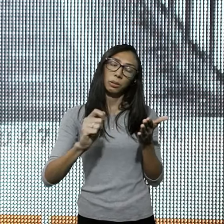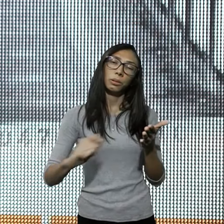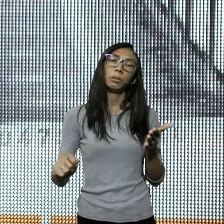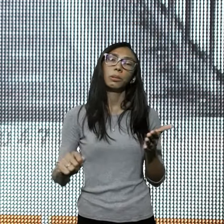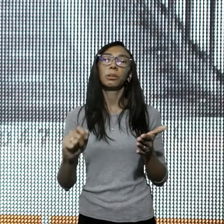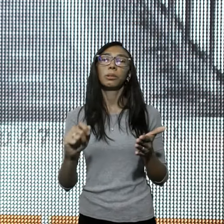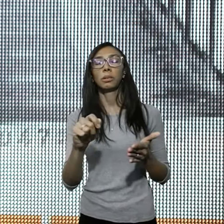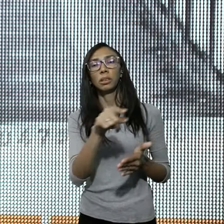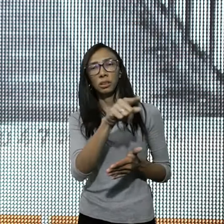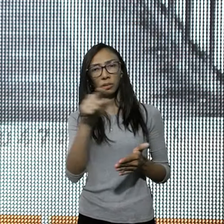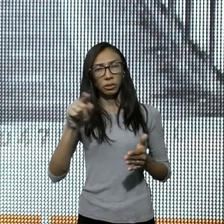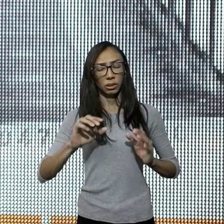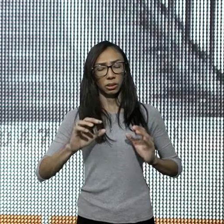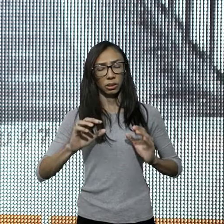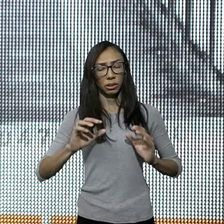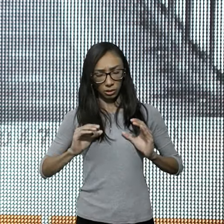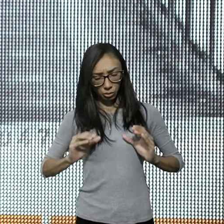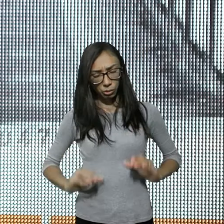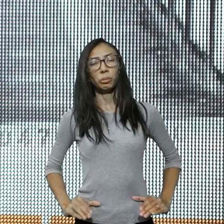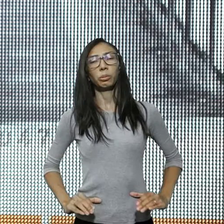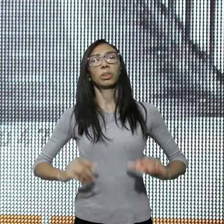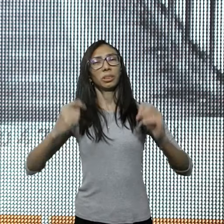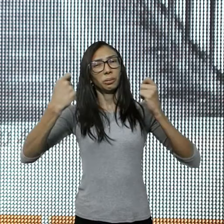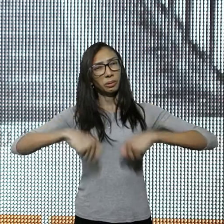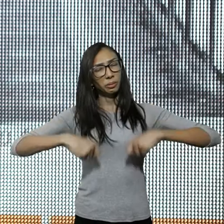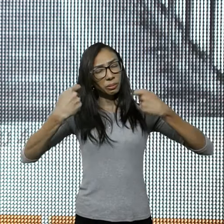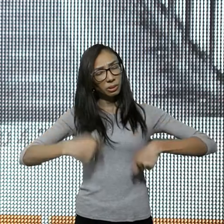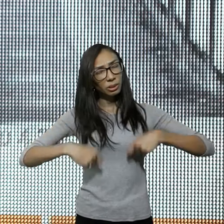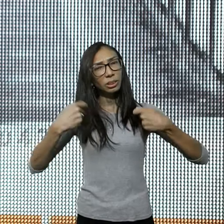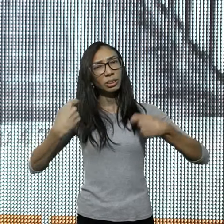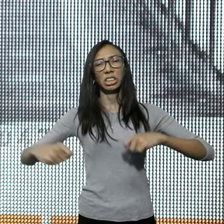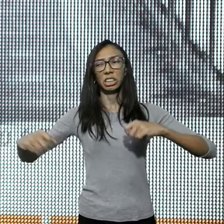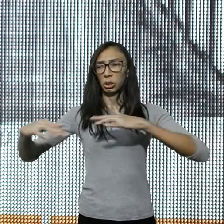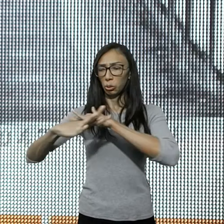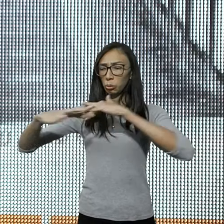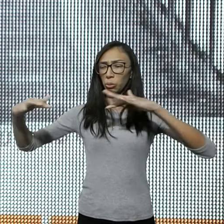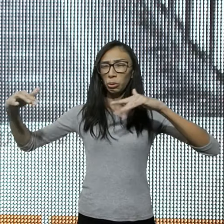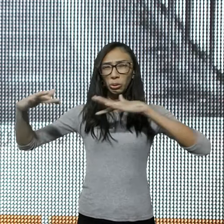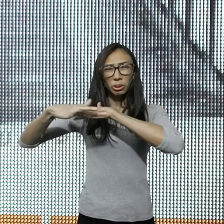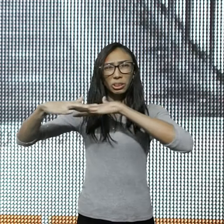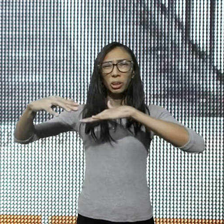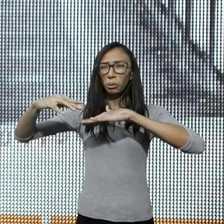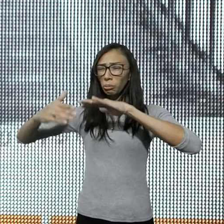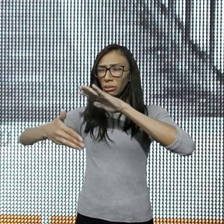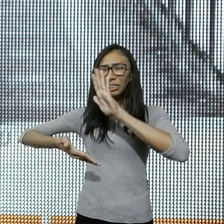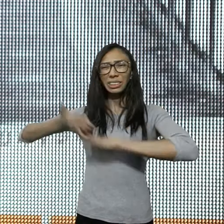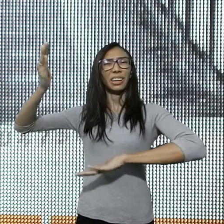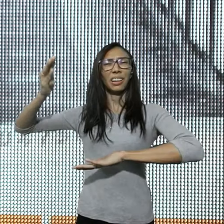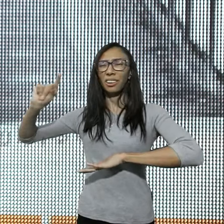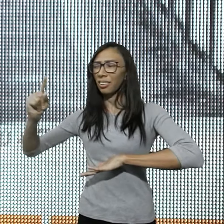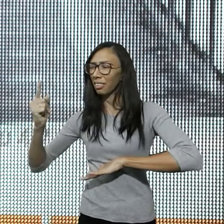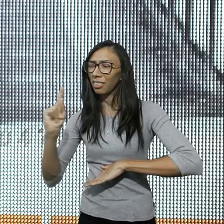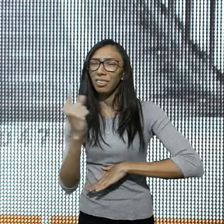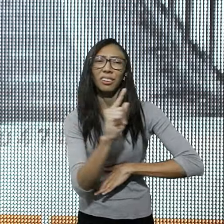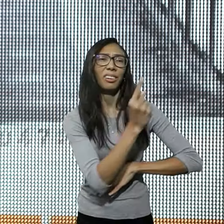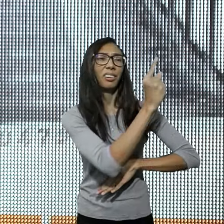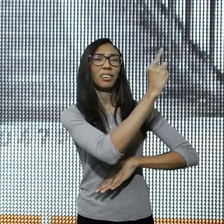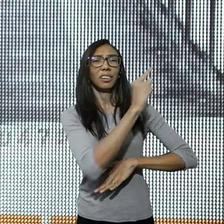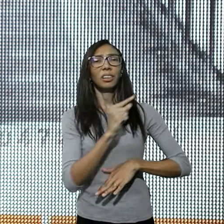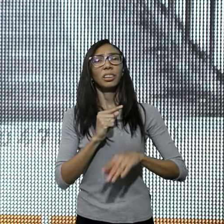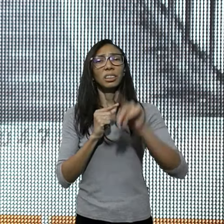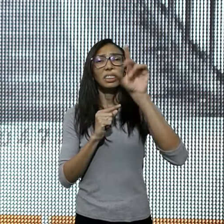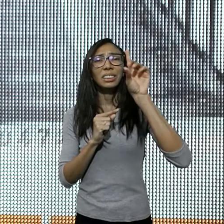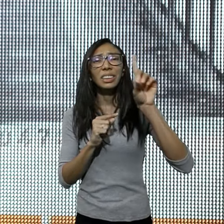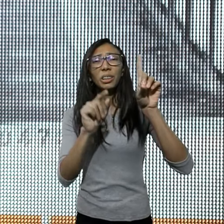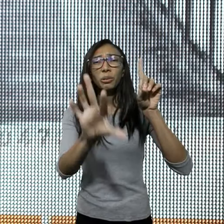decidir, tomar, hoje, agora, para sair, da multidão, eu volto a dizer, você não é qualquer um, Deus